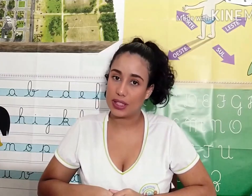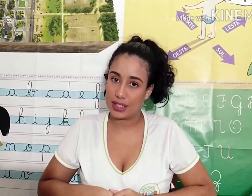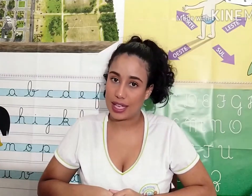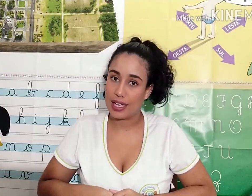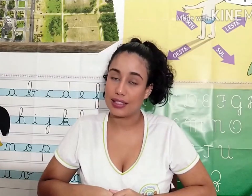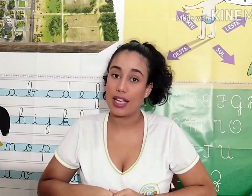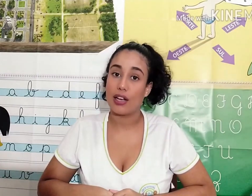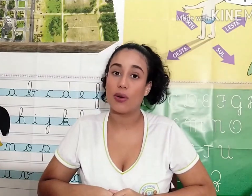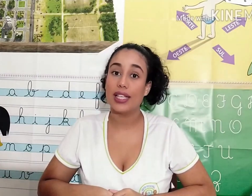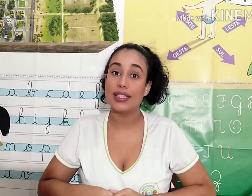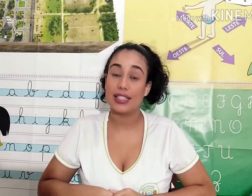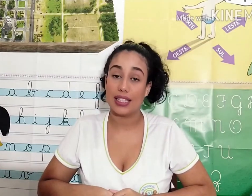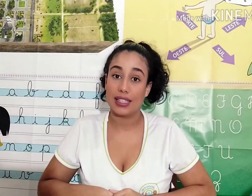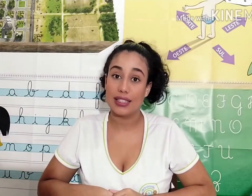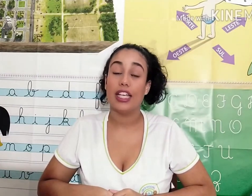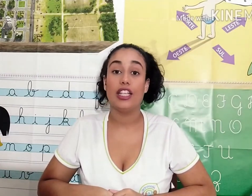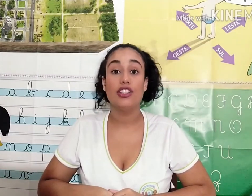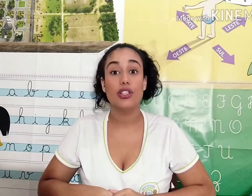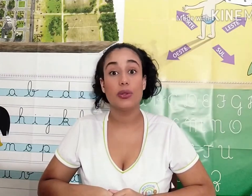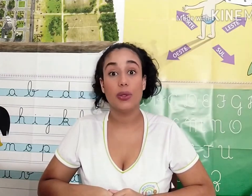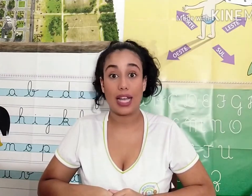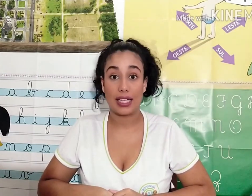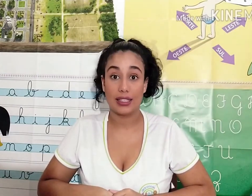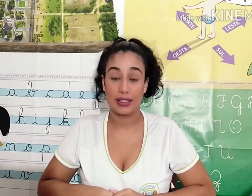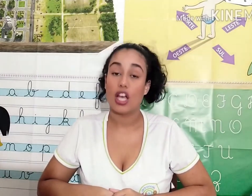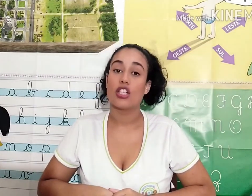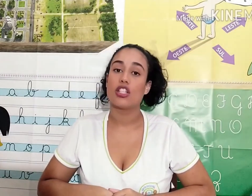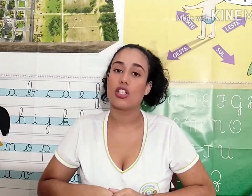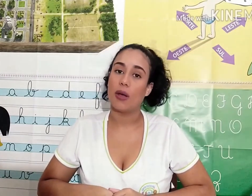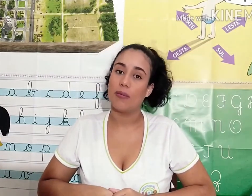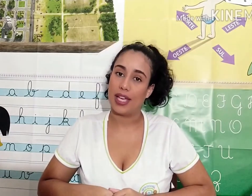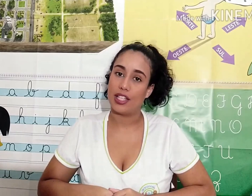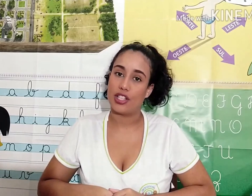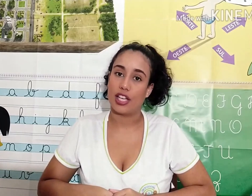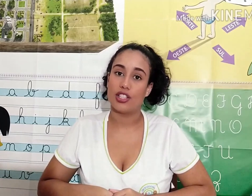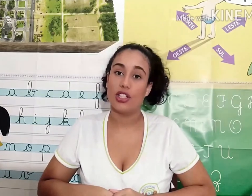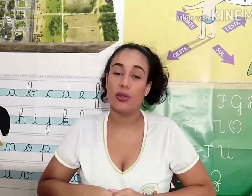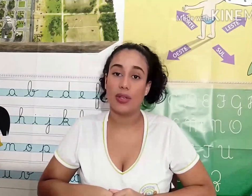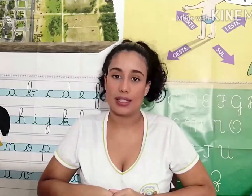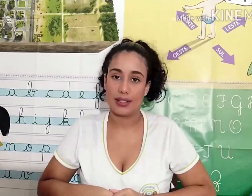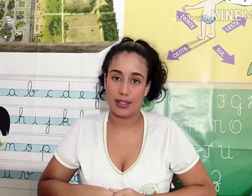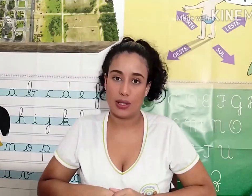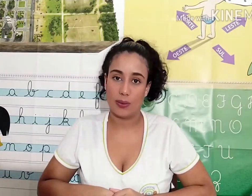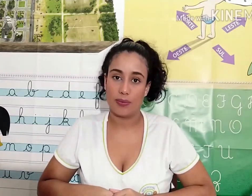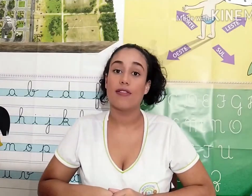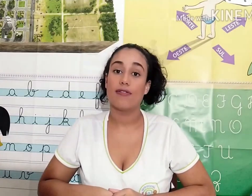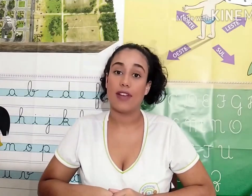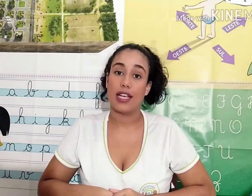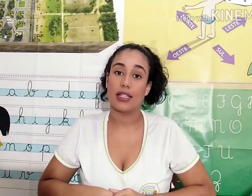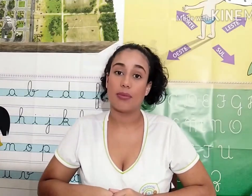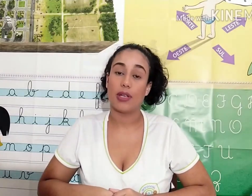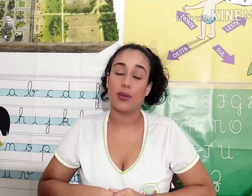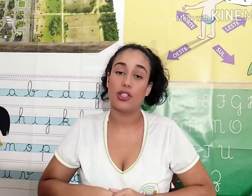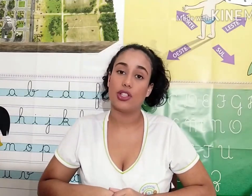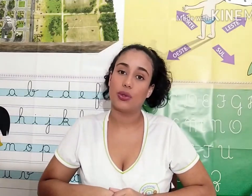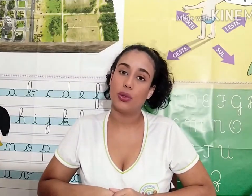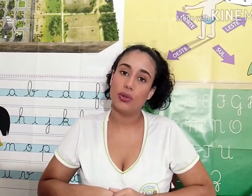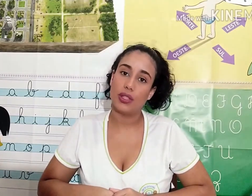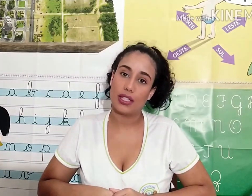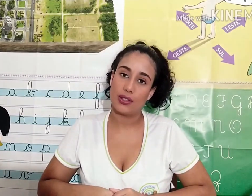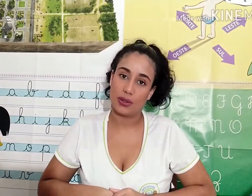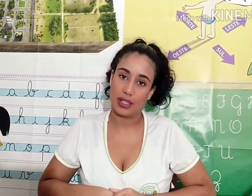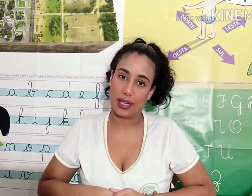terem suas terras reconhecidas e intituladas. Somente a titulação feita pelo